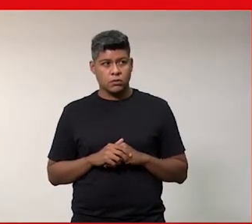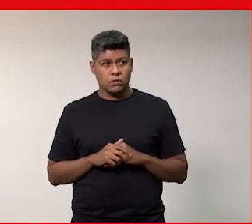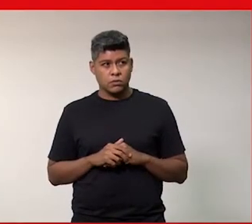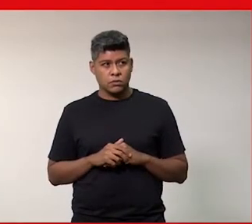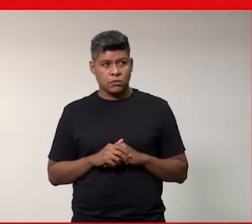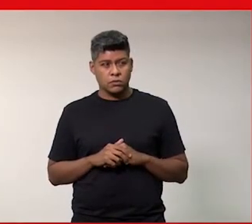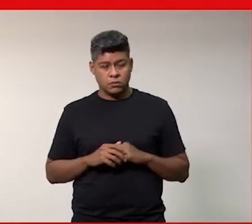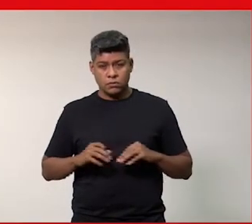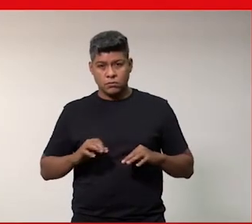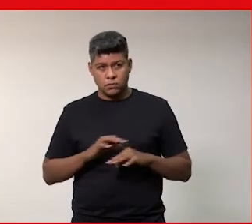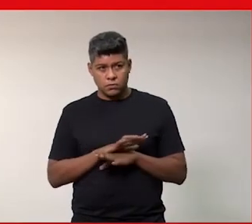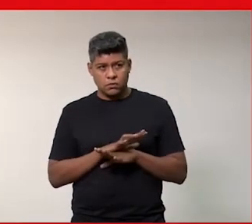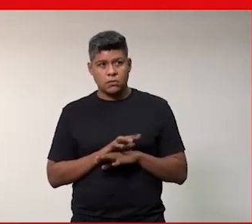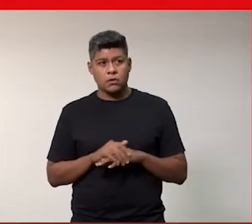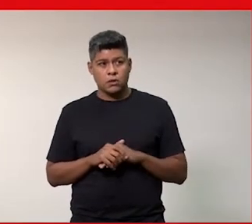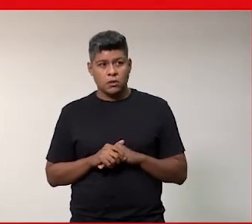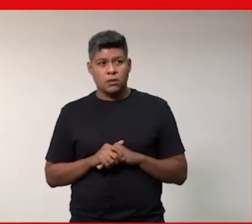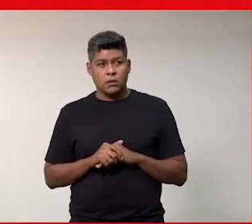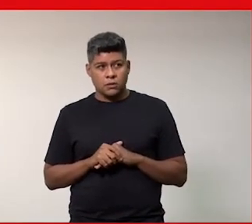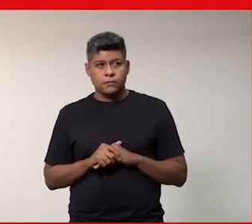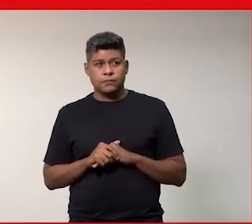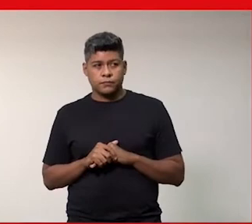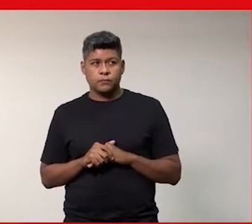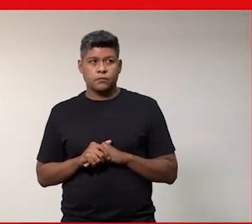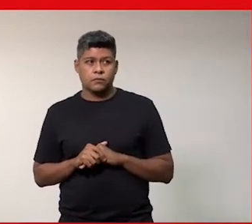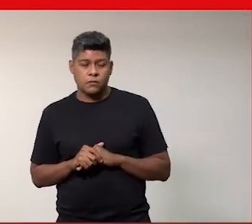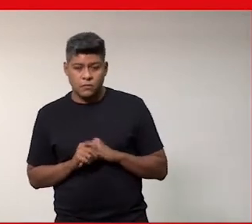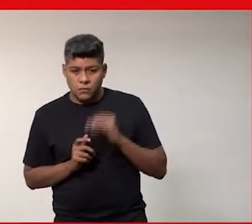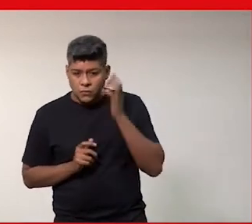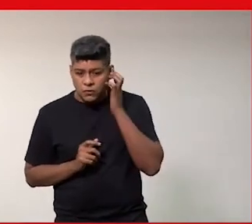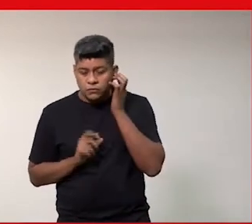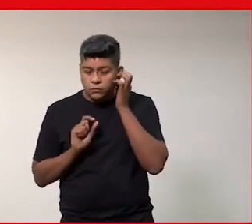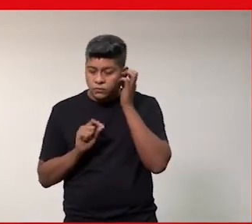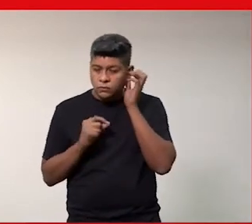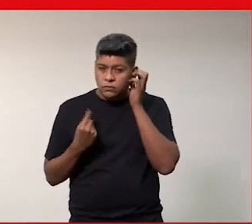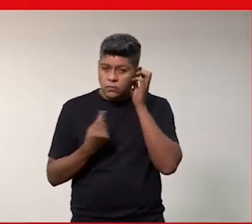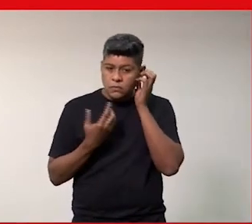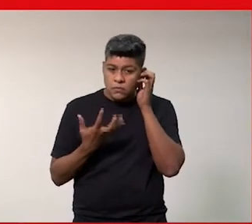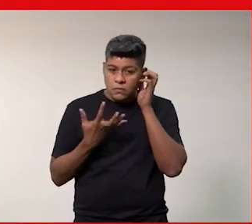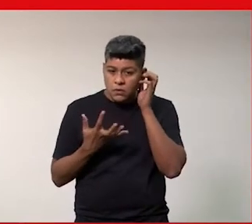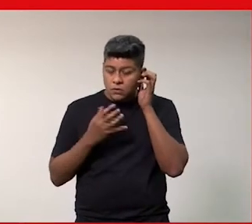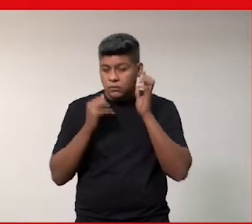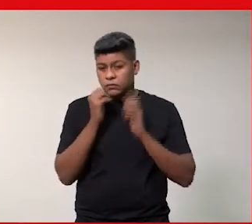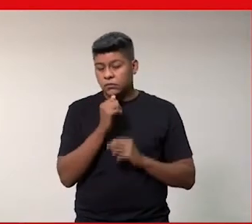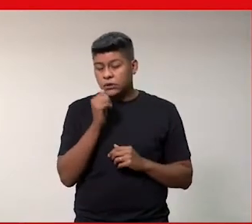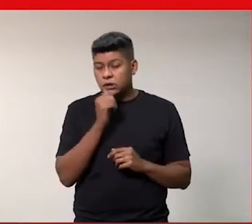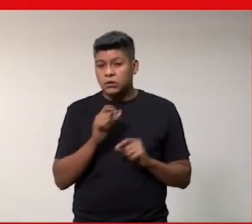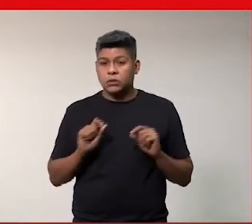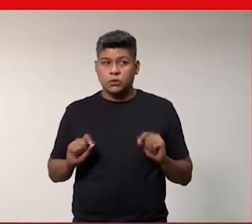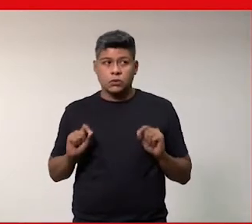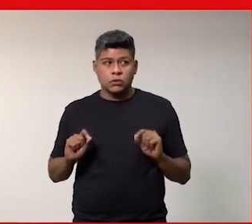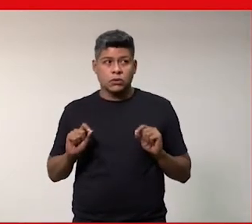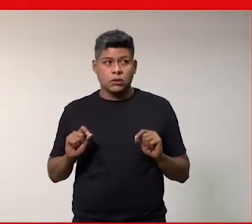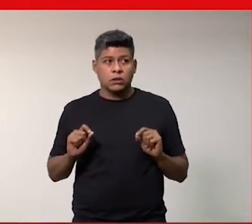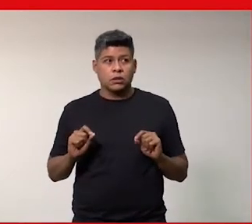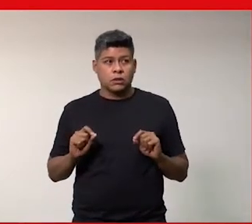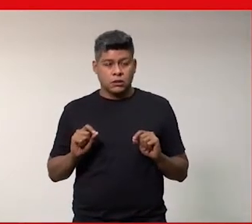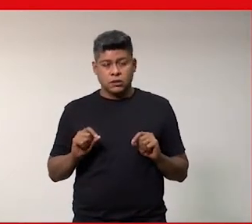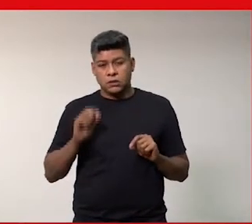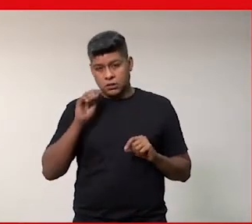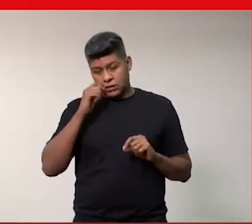rapidamente que a Karine falou nós queremos quase meninas nós queremos meninas né